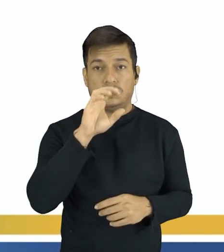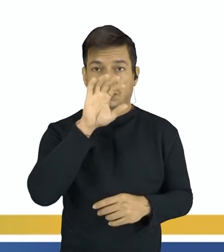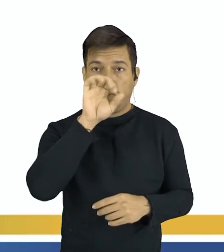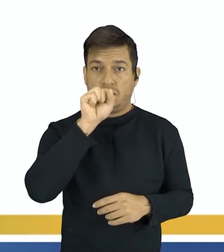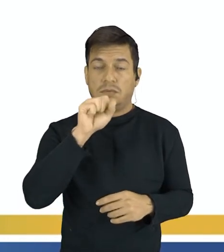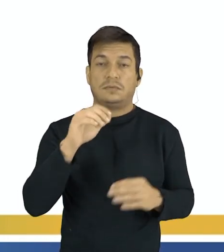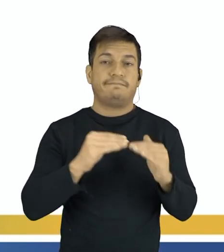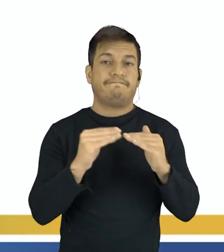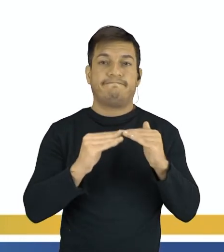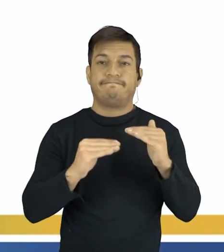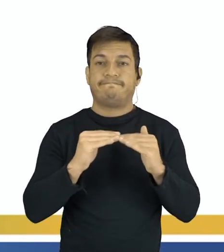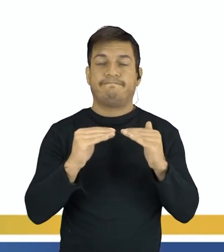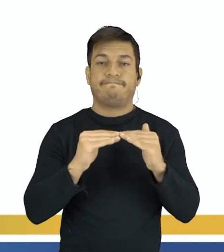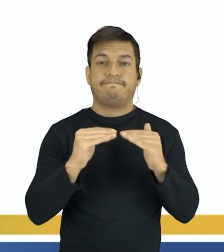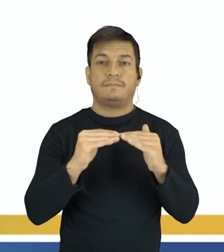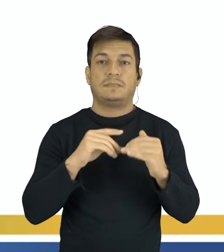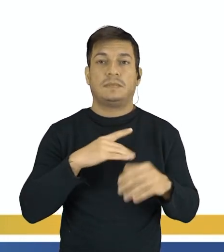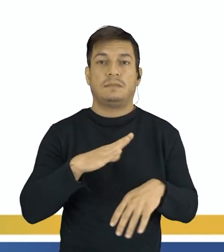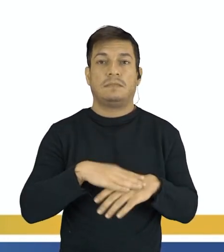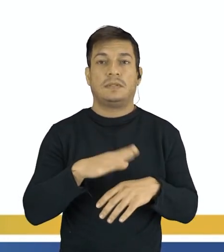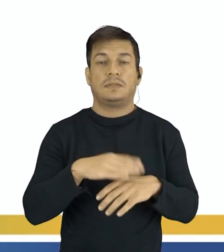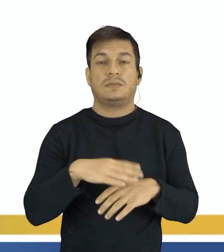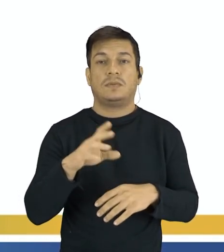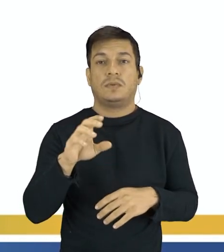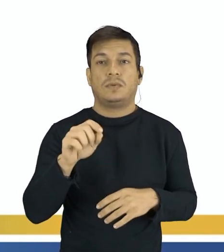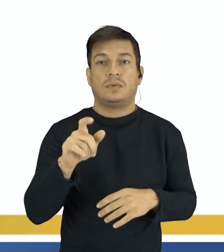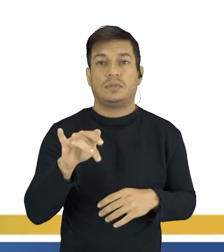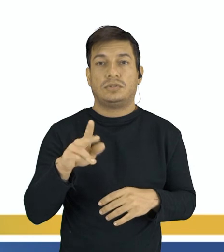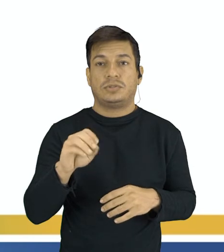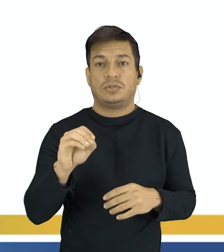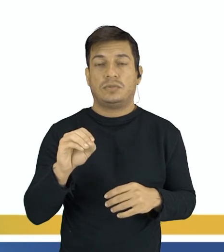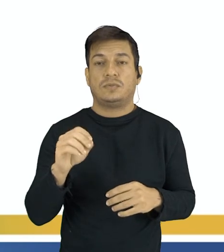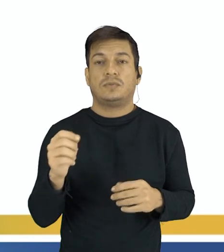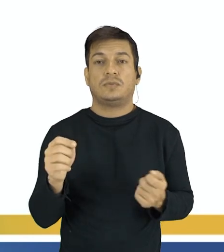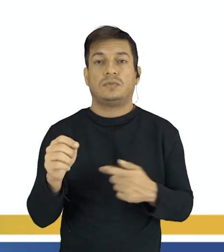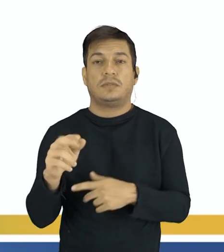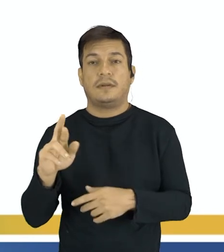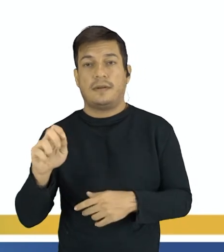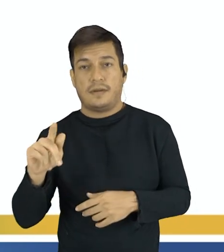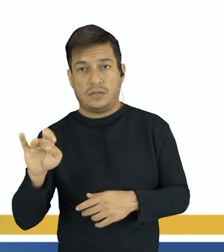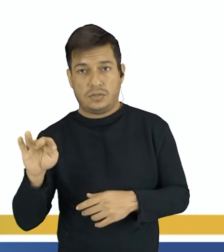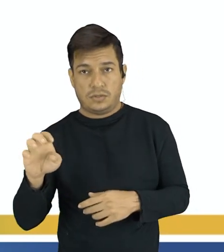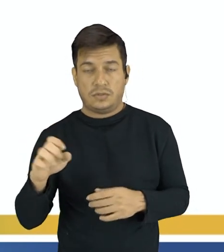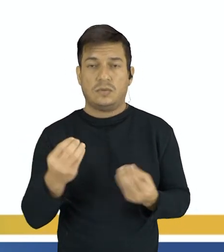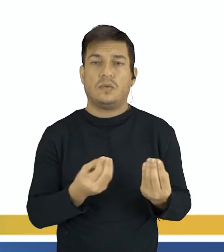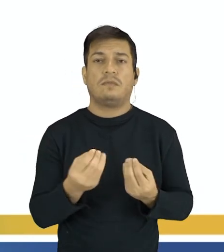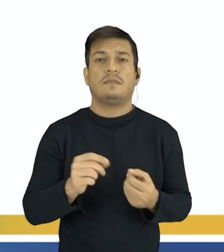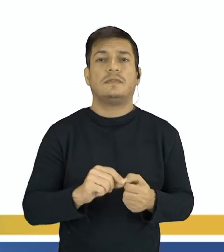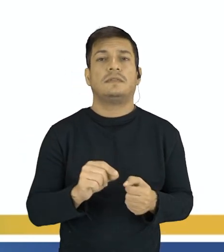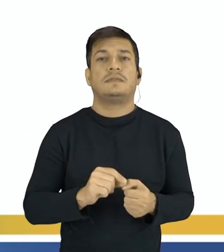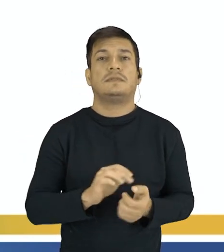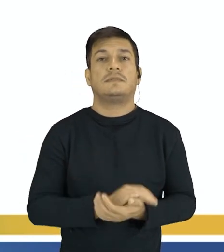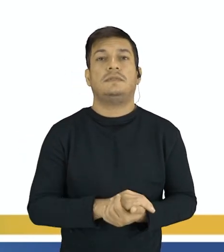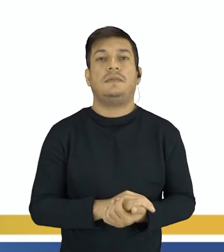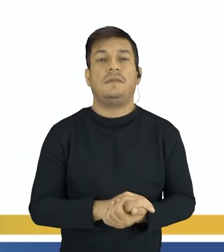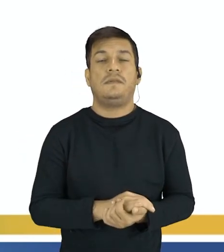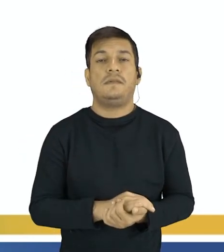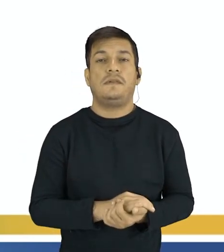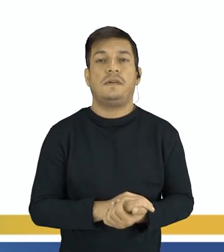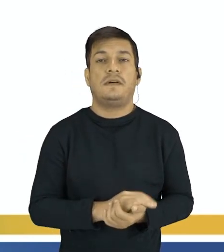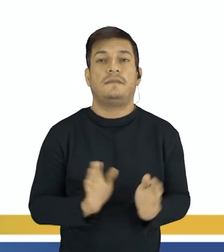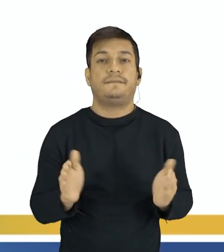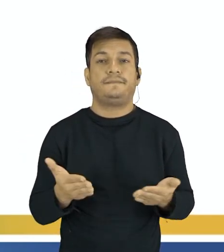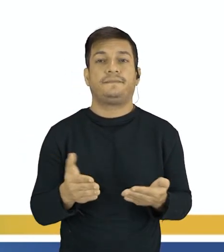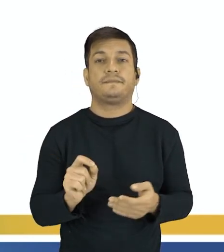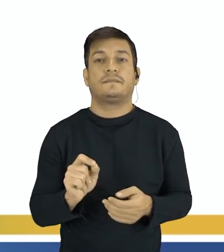não está balanceado. Agora tem mais oxigênio no produto do que no reagente. Como é que a gente vai fazer? A gente